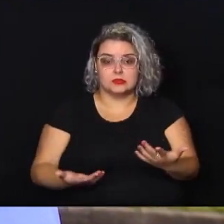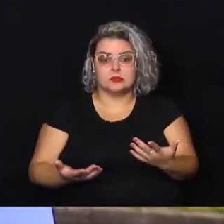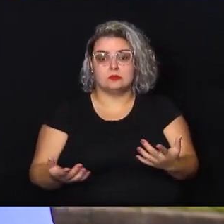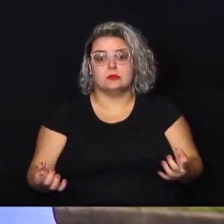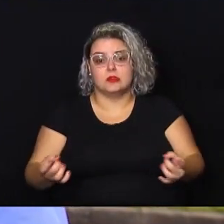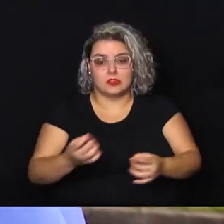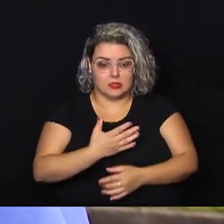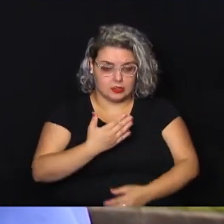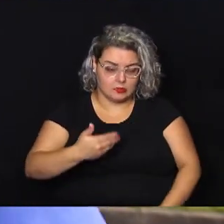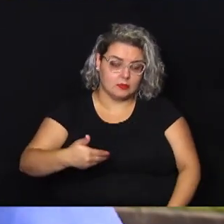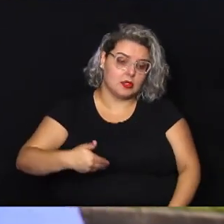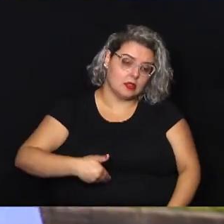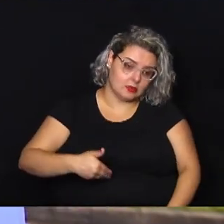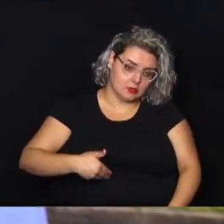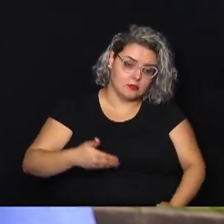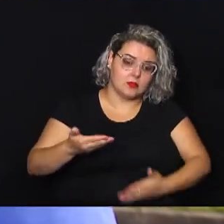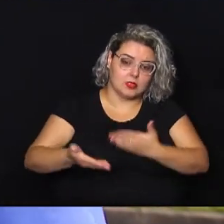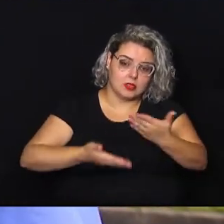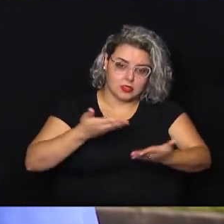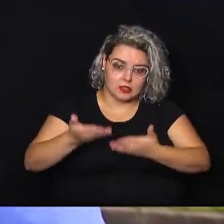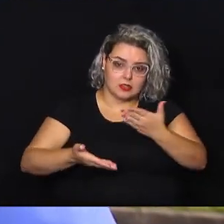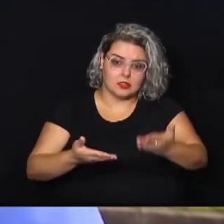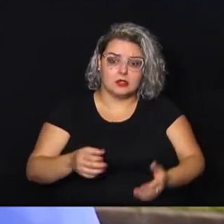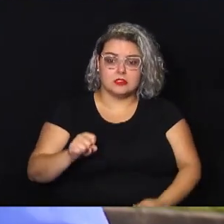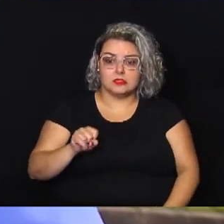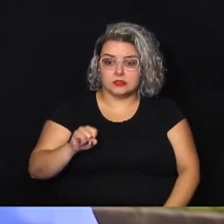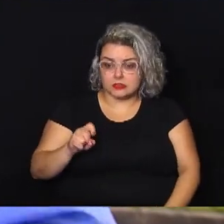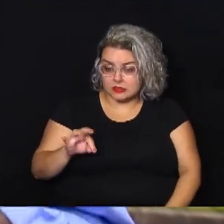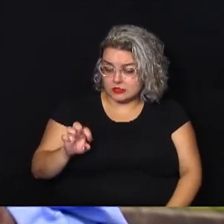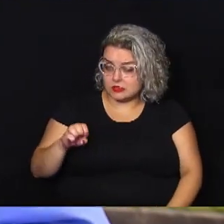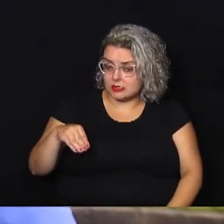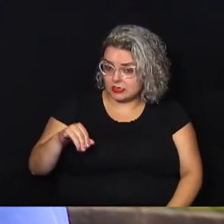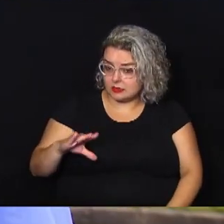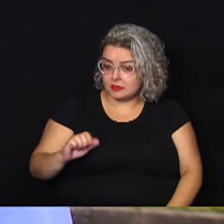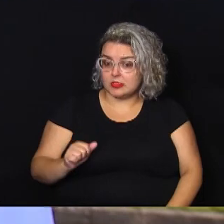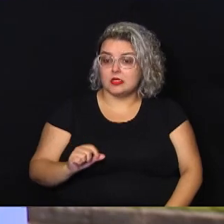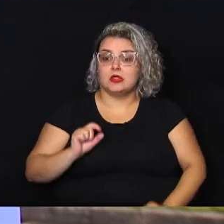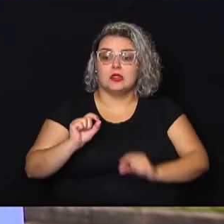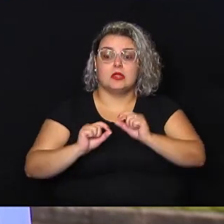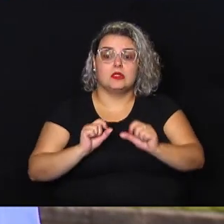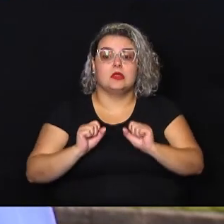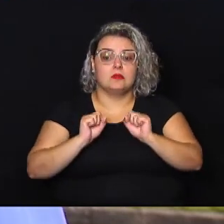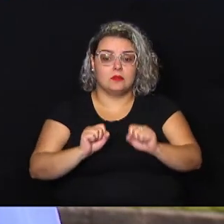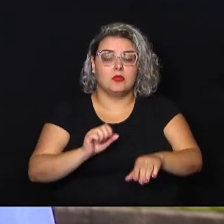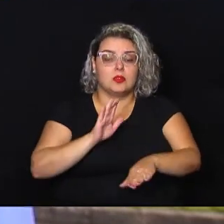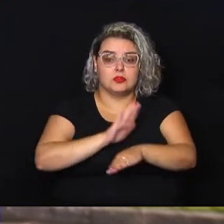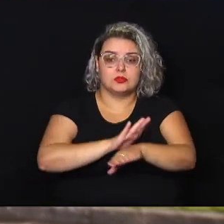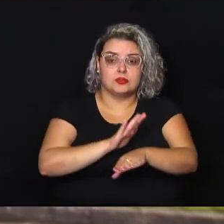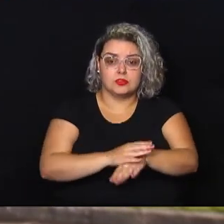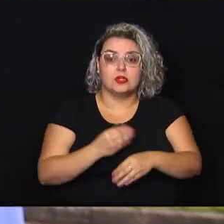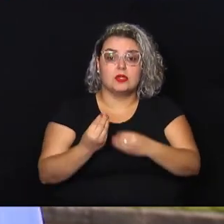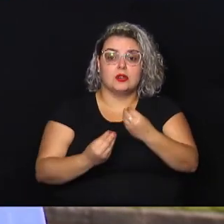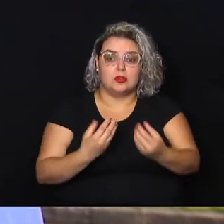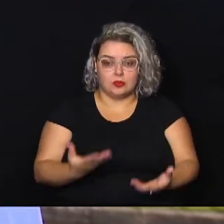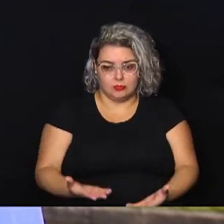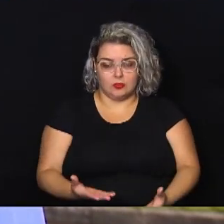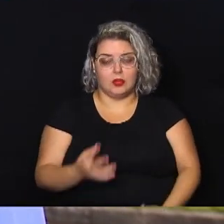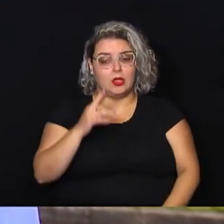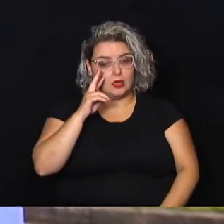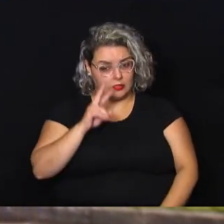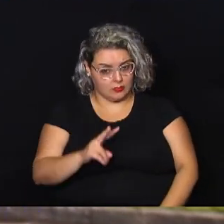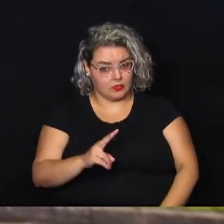fome, ela tem que ser tratada de maneira sistêmica. Quem pode ajudar e de que forma? Eu vi que a educação pode